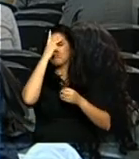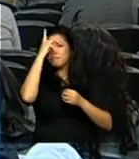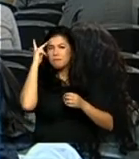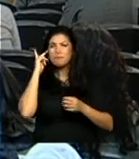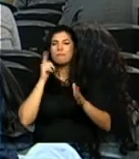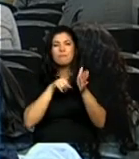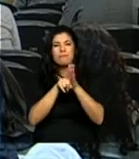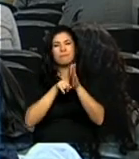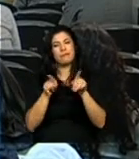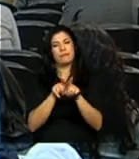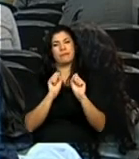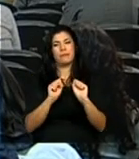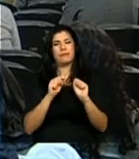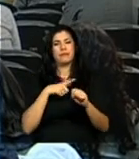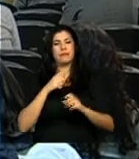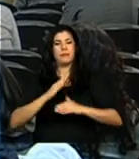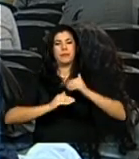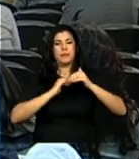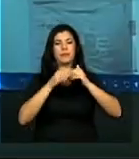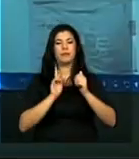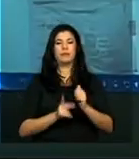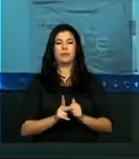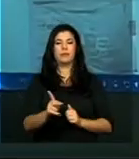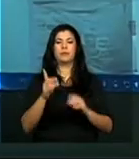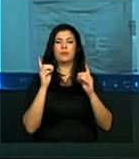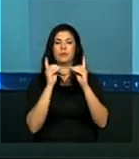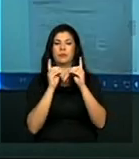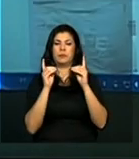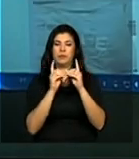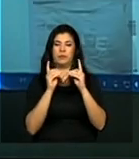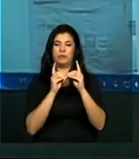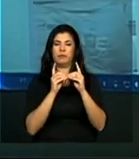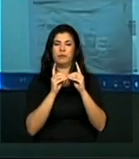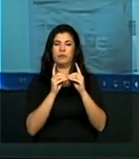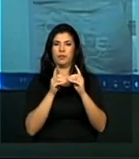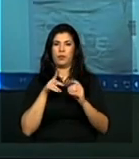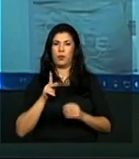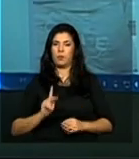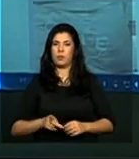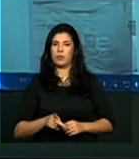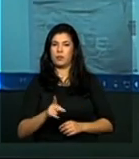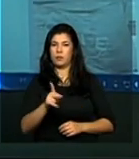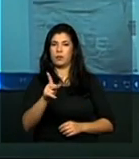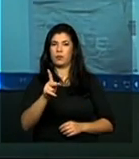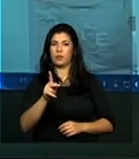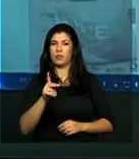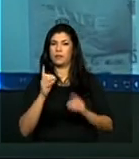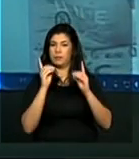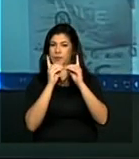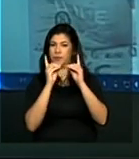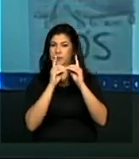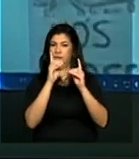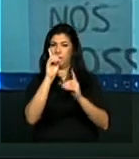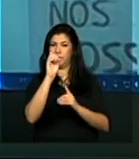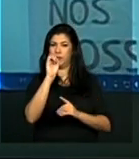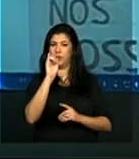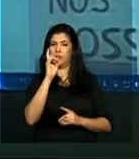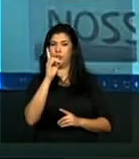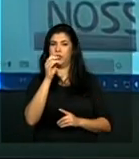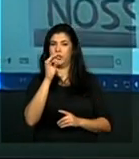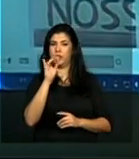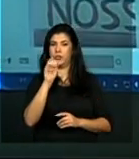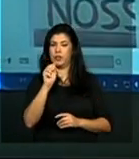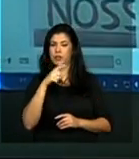Depois, a gente tem as sequências didáticas, que são sugestões de atividades que o